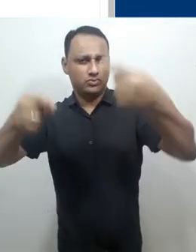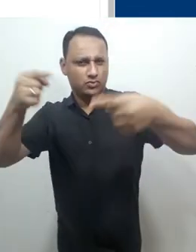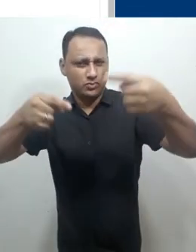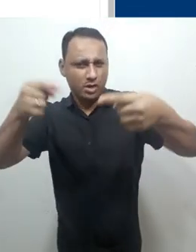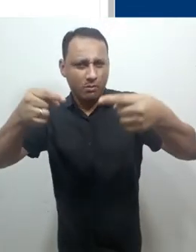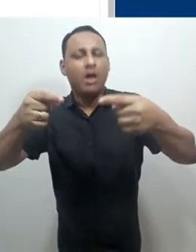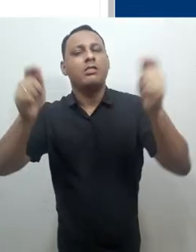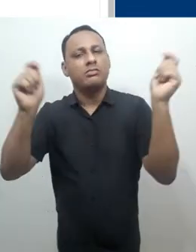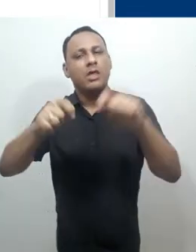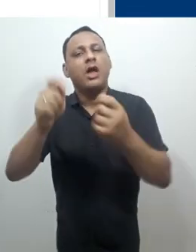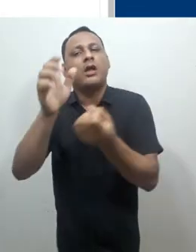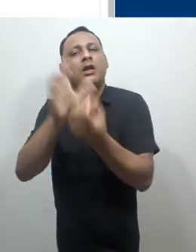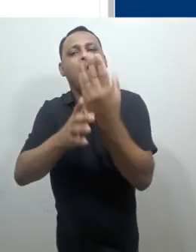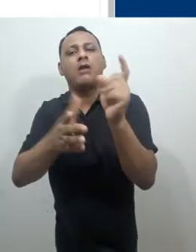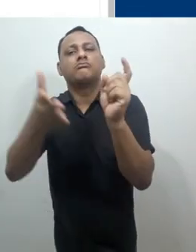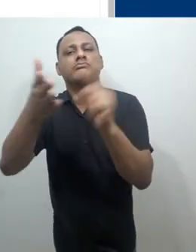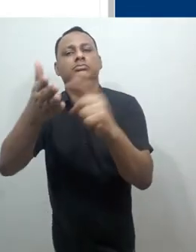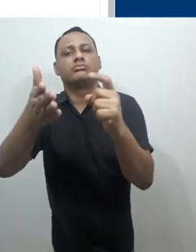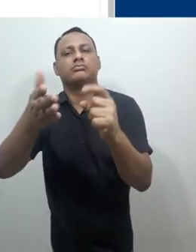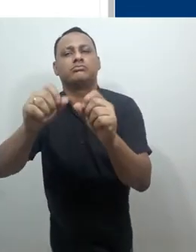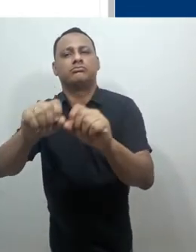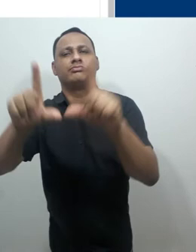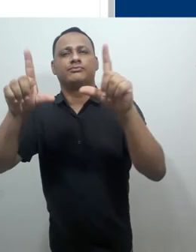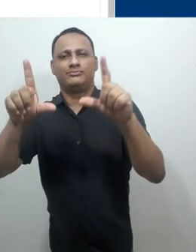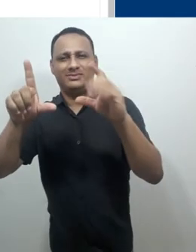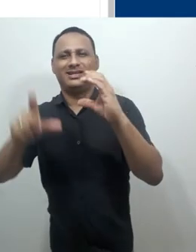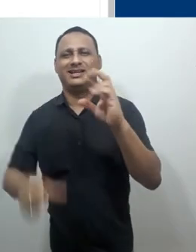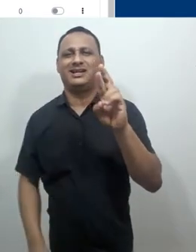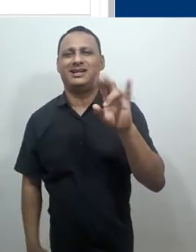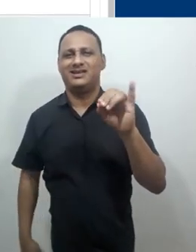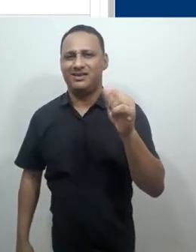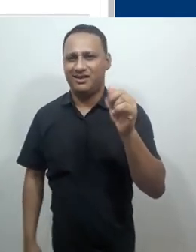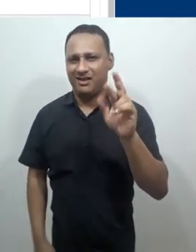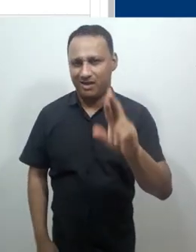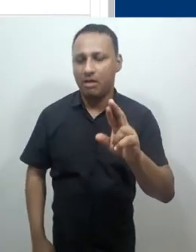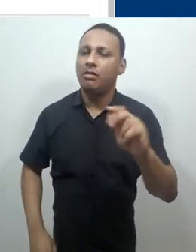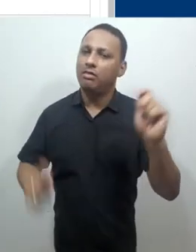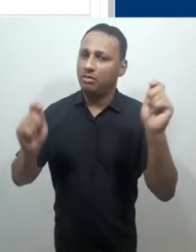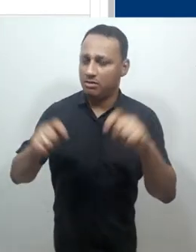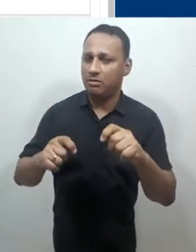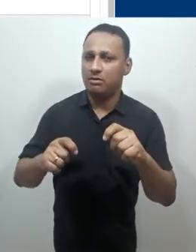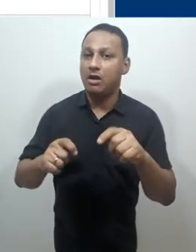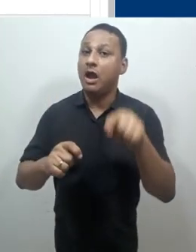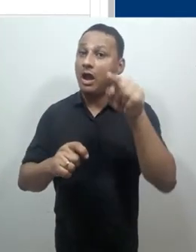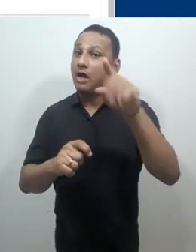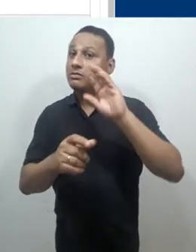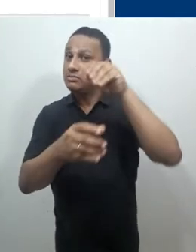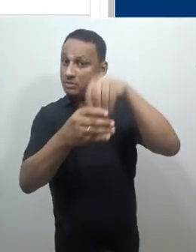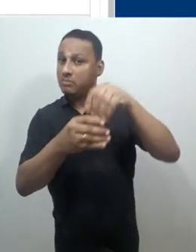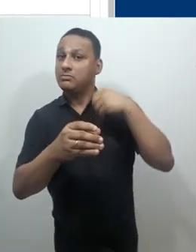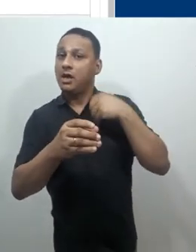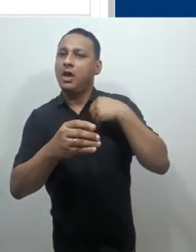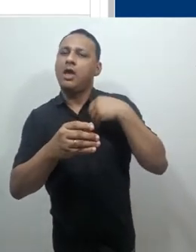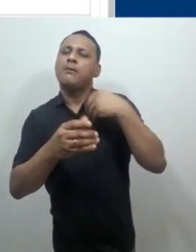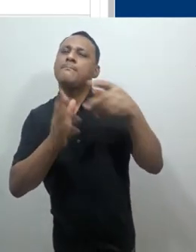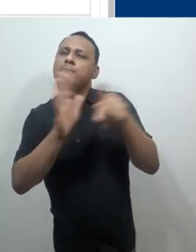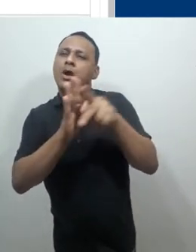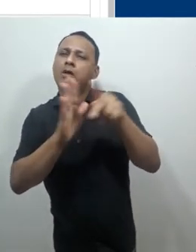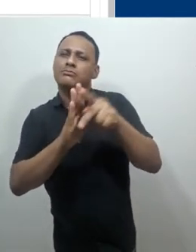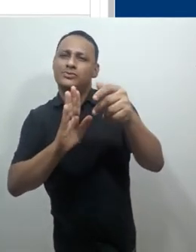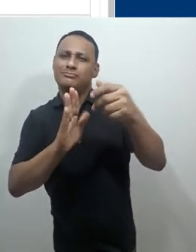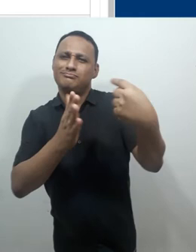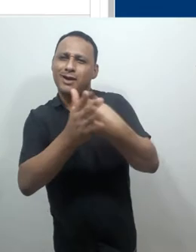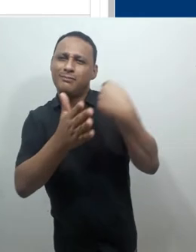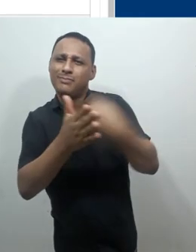tópicos, eu clico no botão Acrescentar um novo tópico de discussão. Este botão vai me